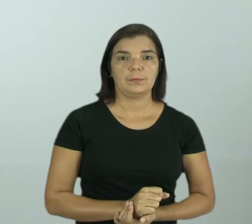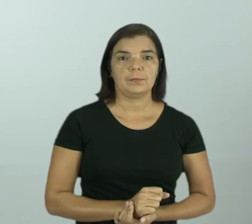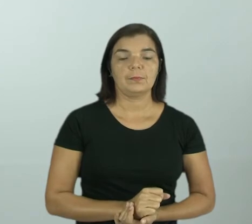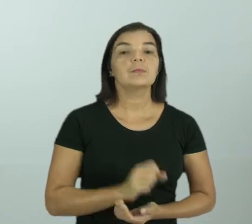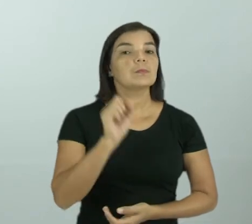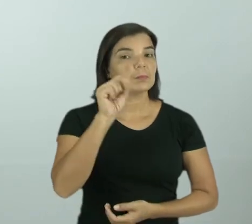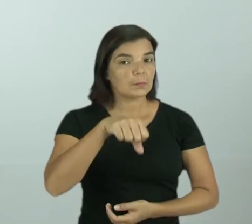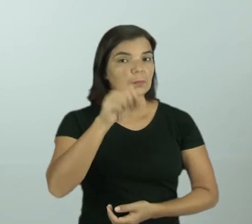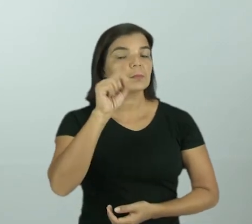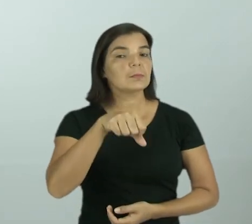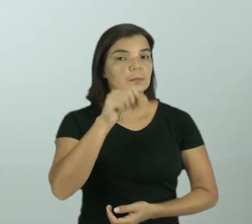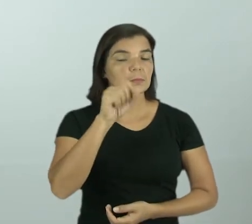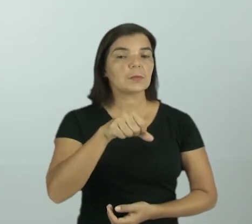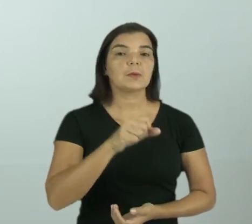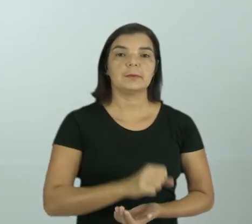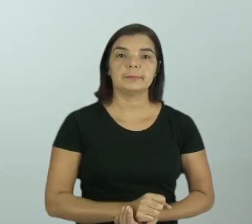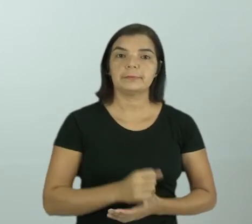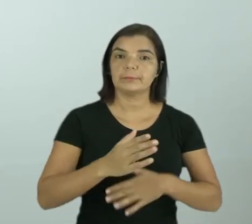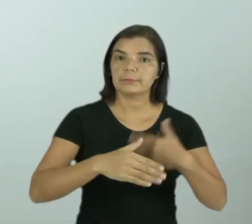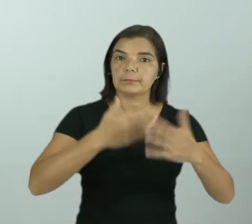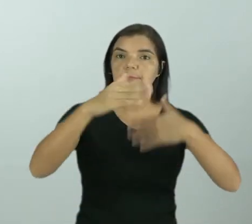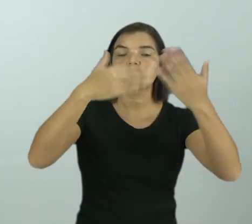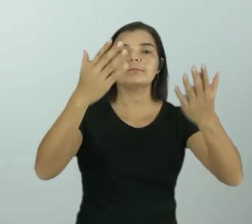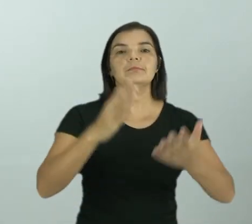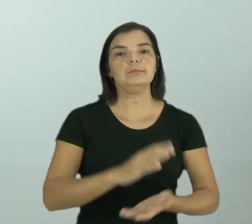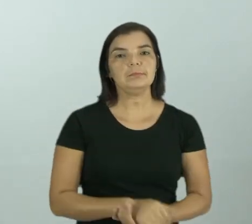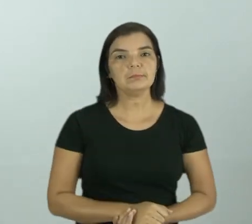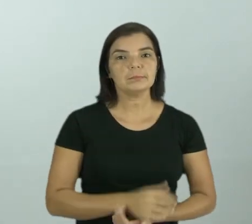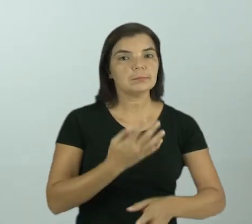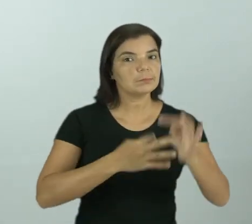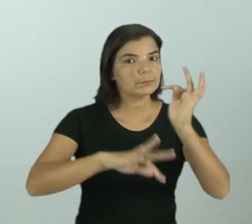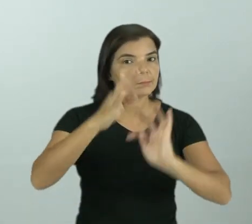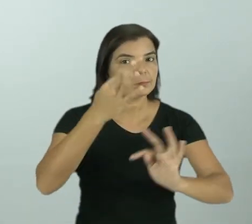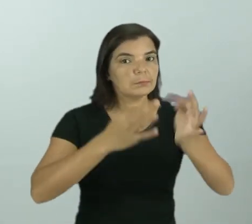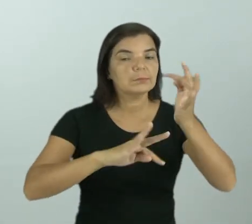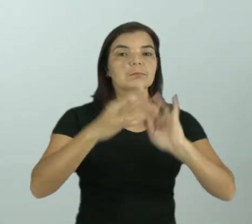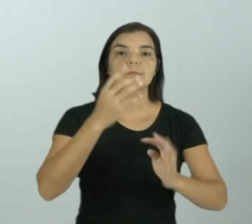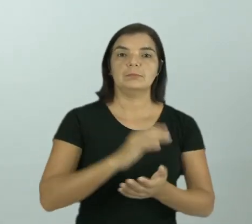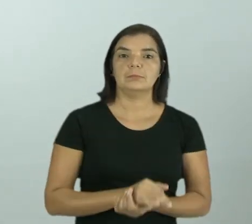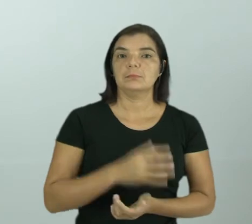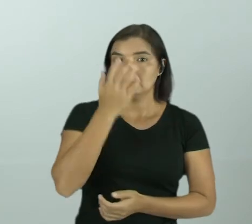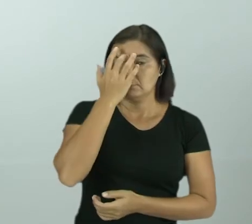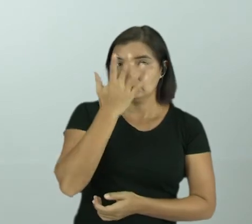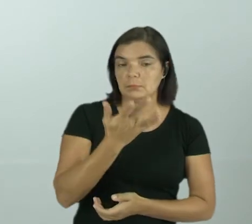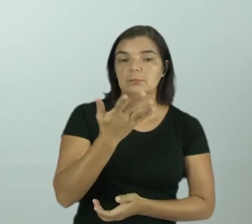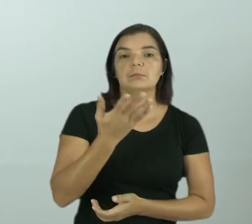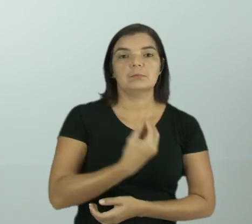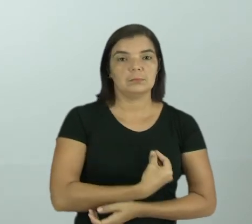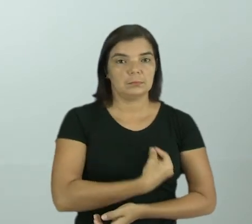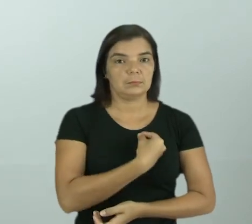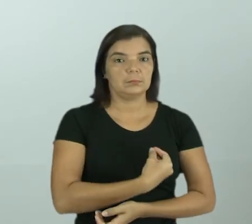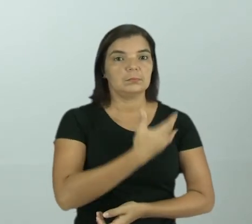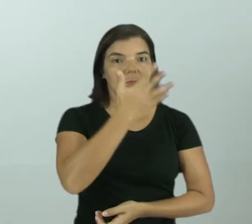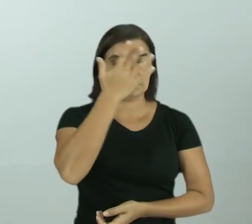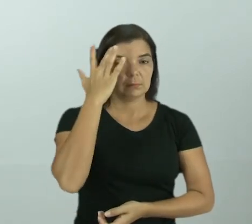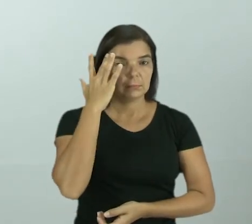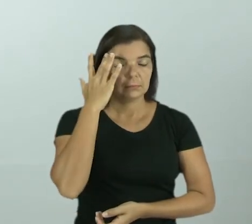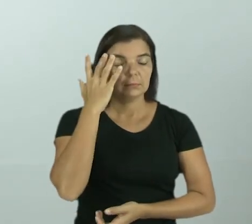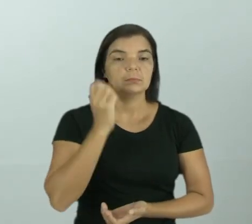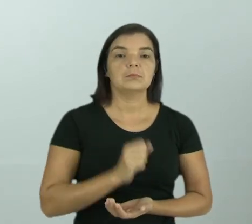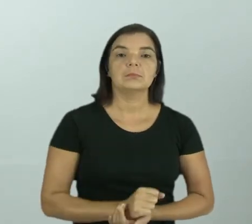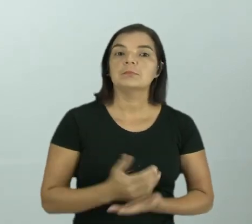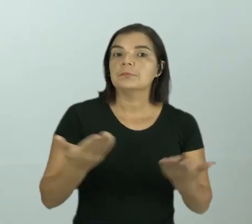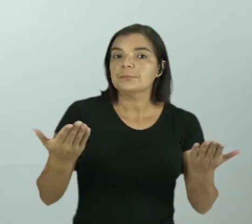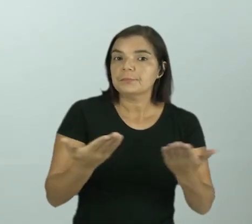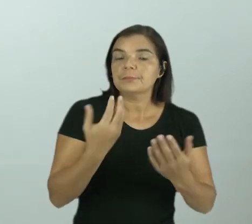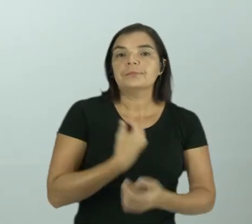Sim, não é mesmo? Avançou, a tecnologia avançou e facilitou a vida das pessoas como